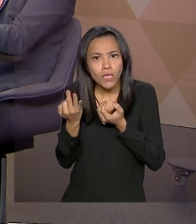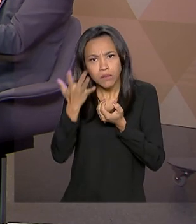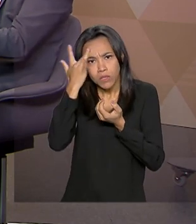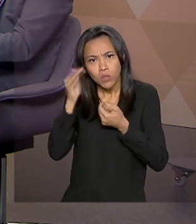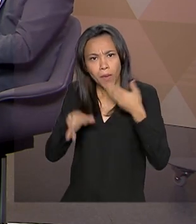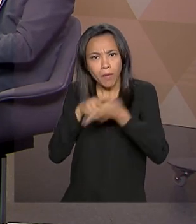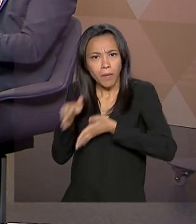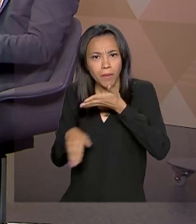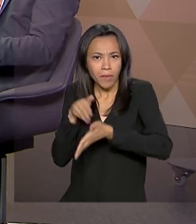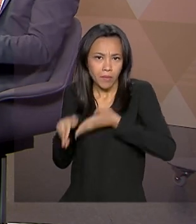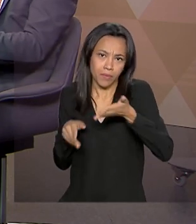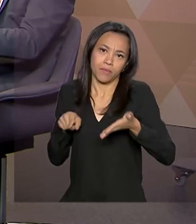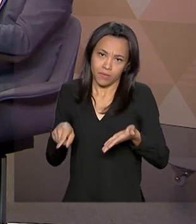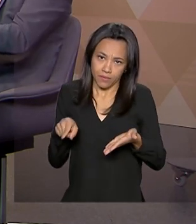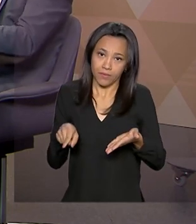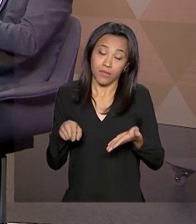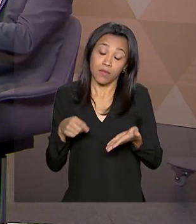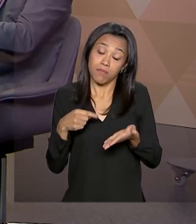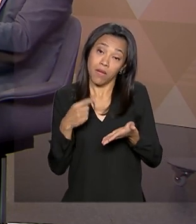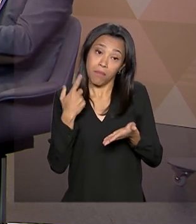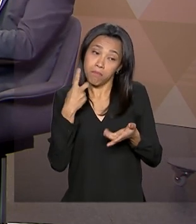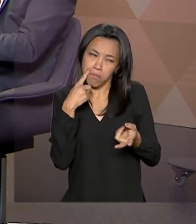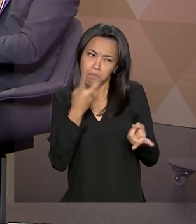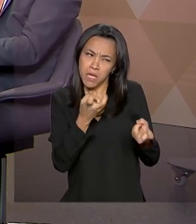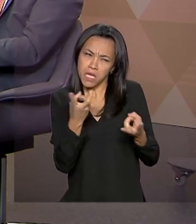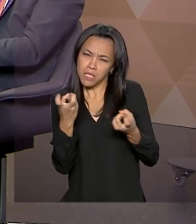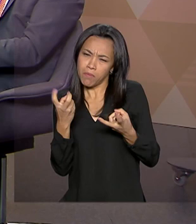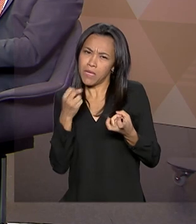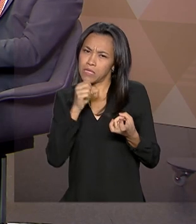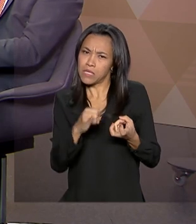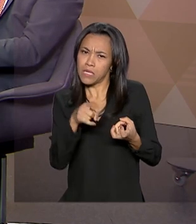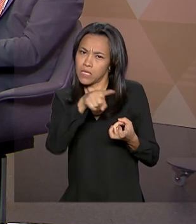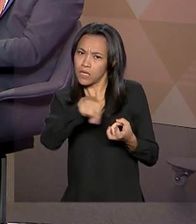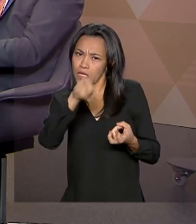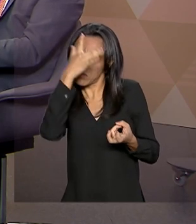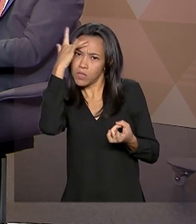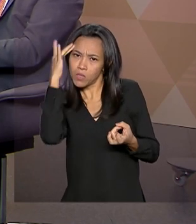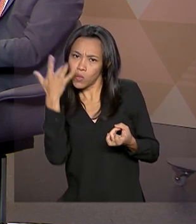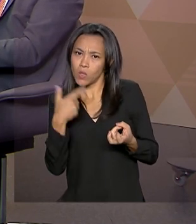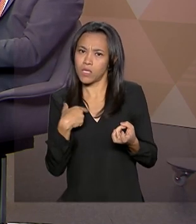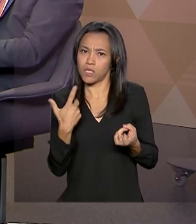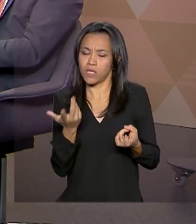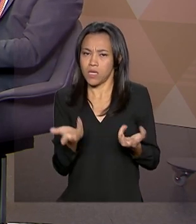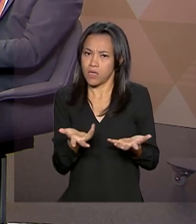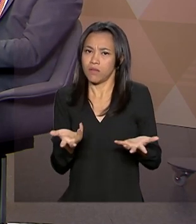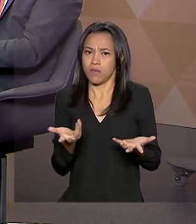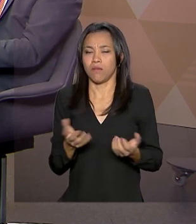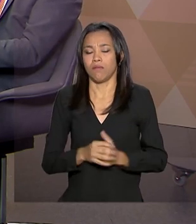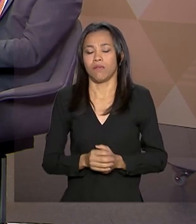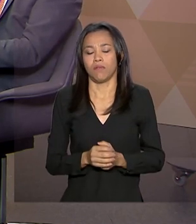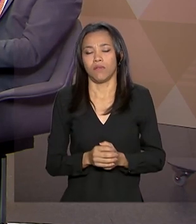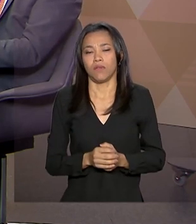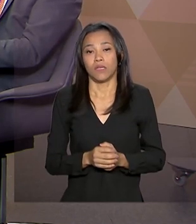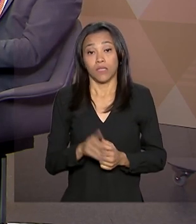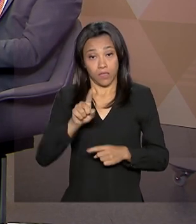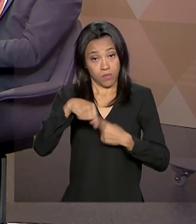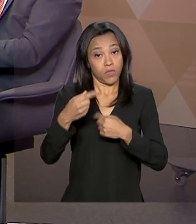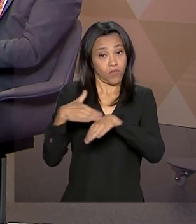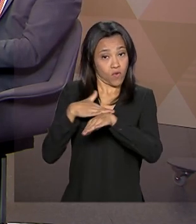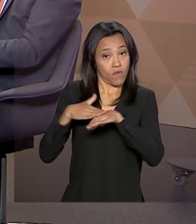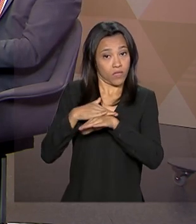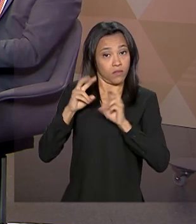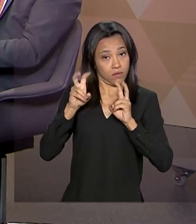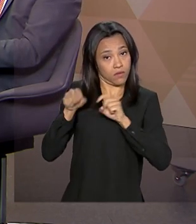com o perdão da repetição, mas para ver se as pessoas estavam não sendo assediadas. Essa é a palavra que a gente vem utilizando. Depois a gente vai falar sobre isso.